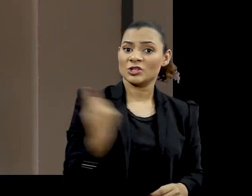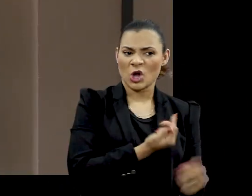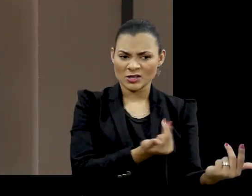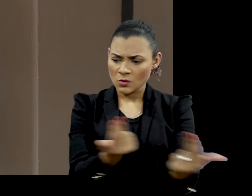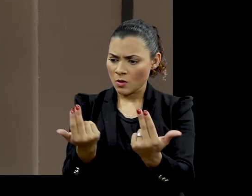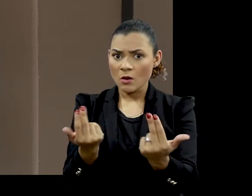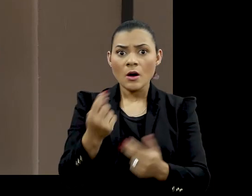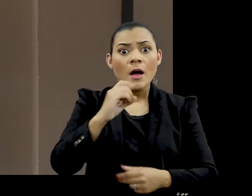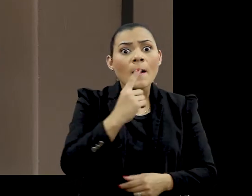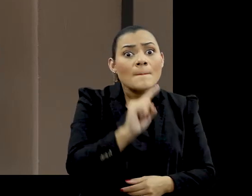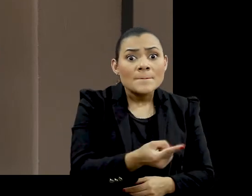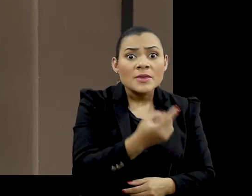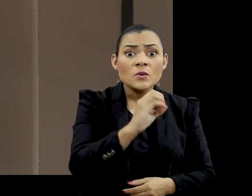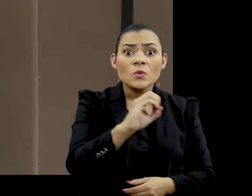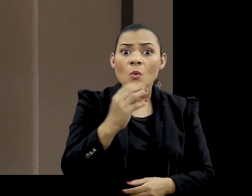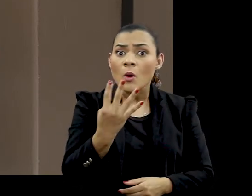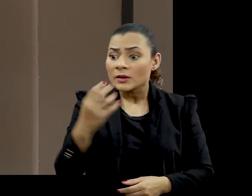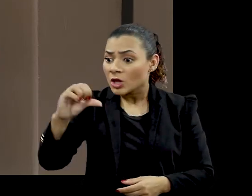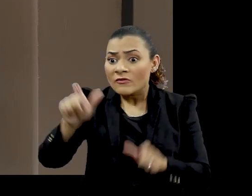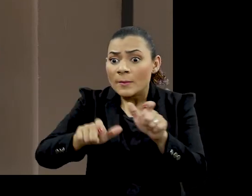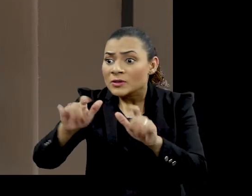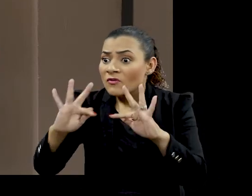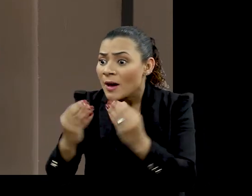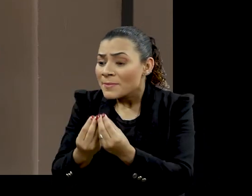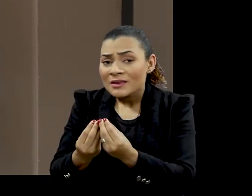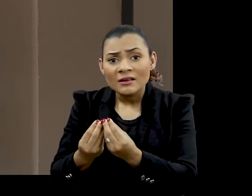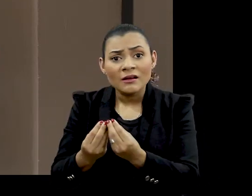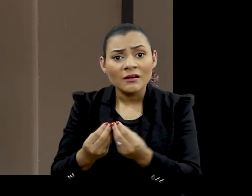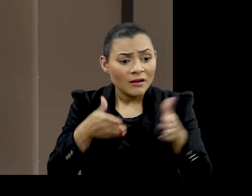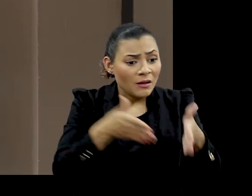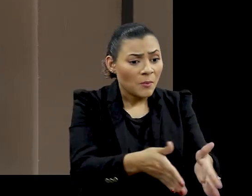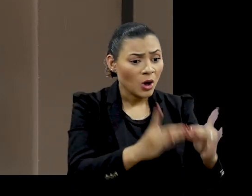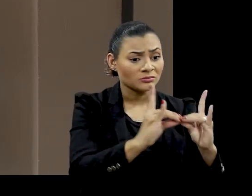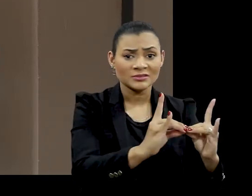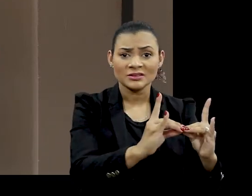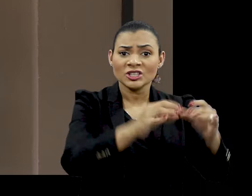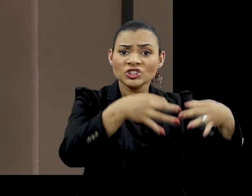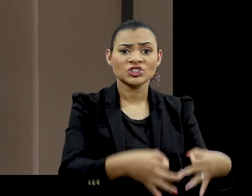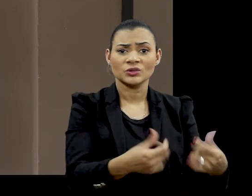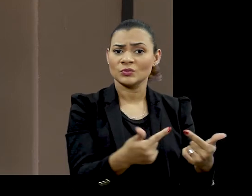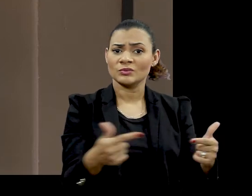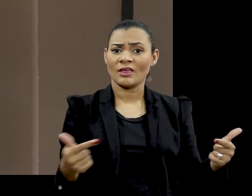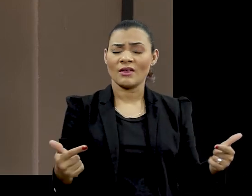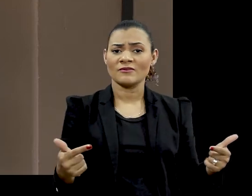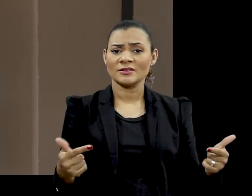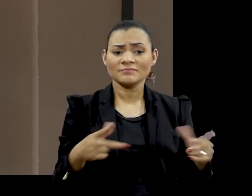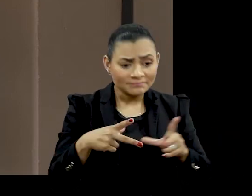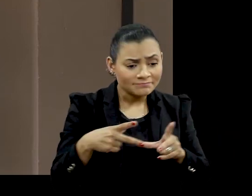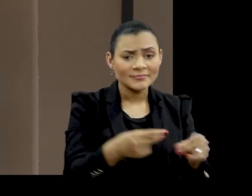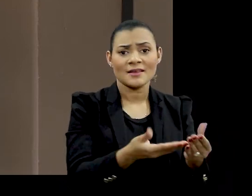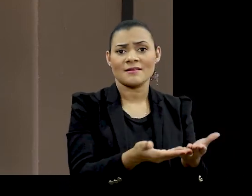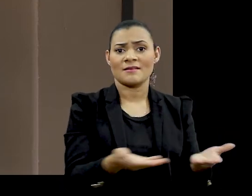nós somos iguais 1.049 famílias não puderam vivenciar o seu luto E enterrar seus mortos com a dignidade Que todo ser humano